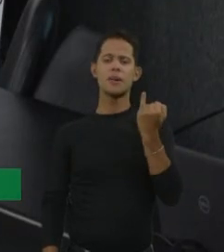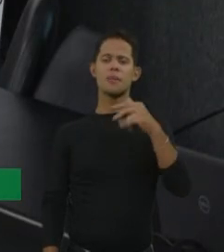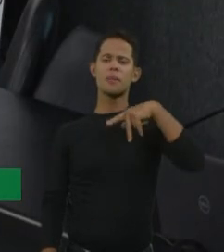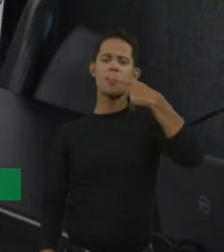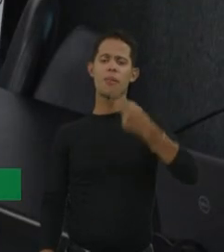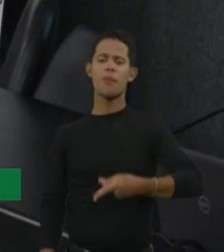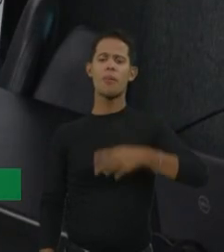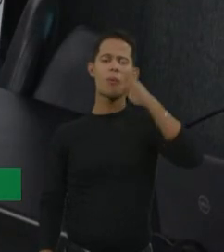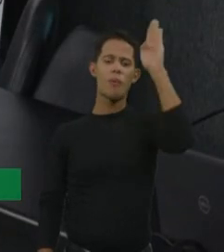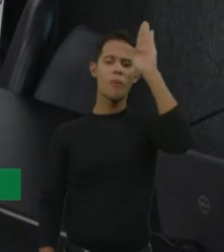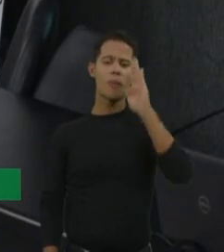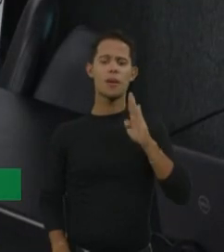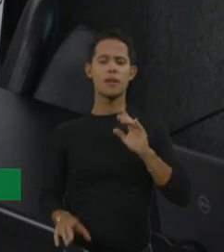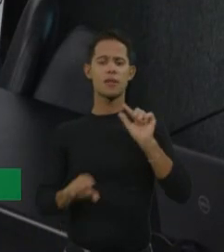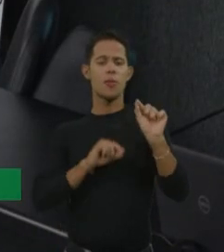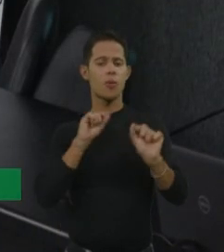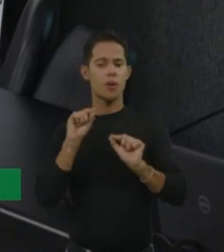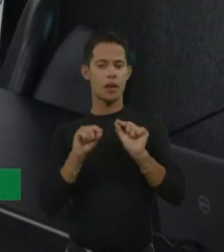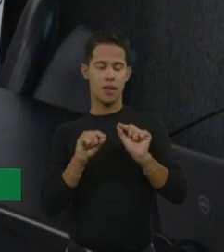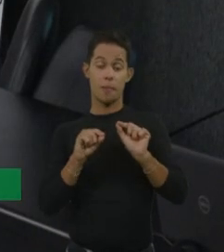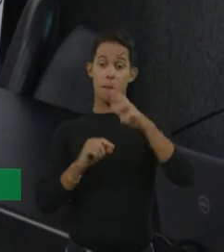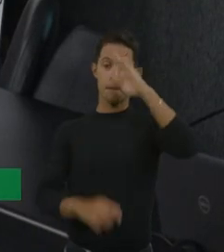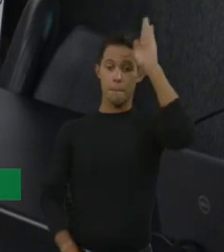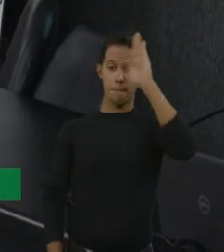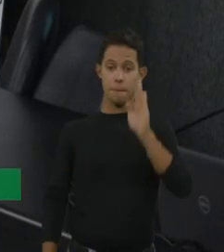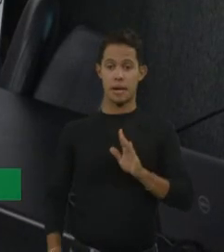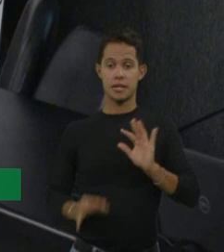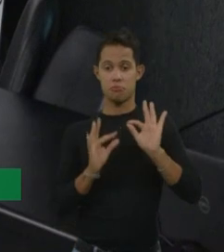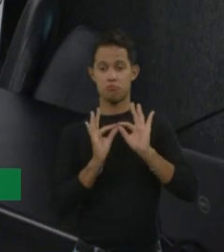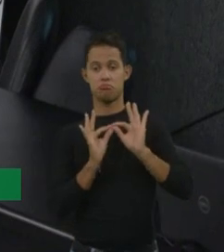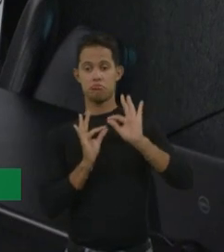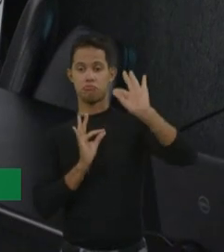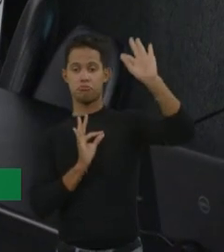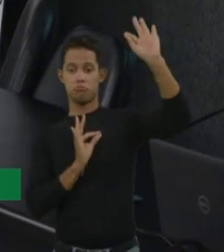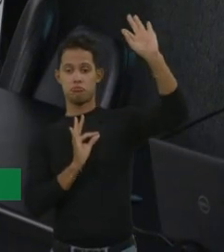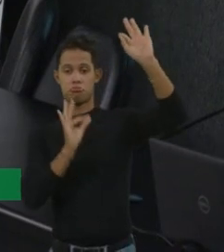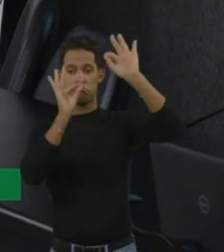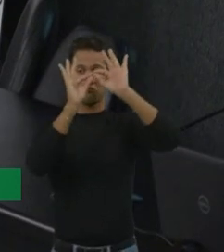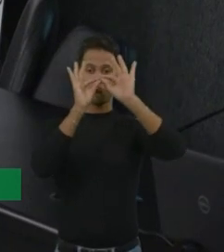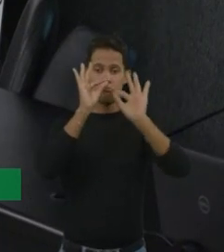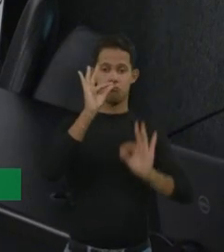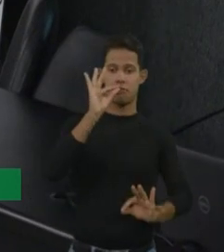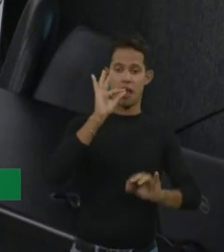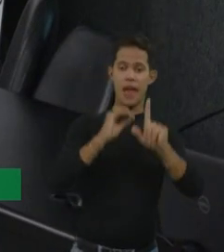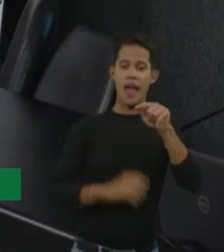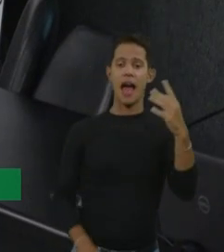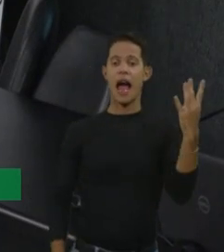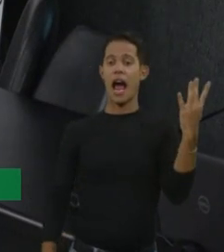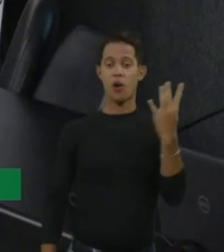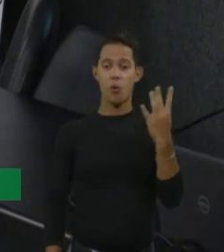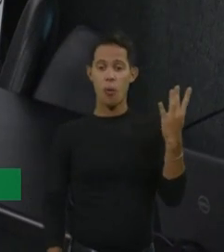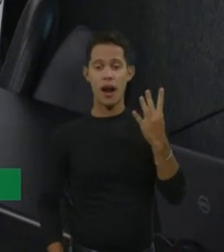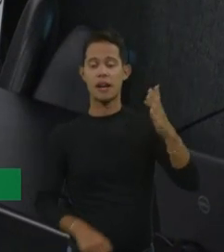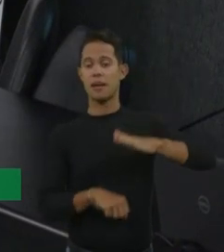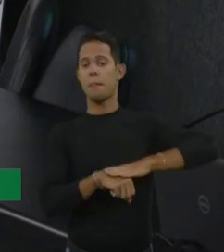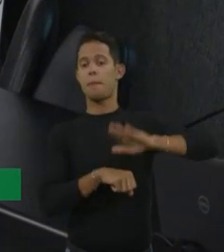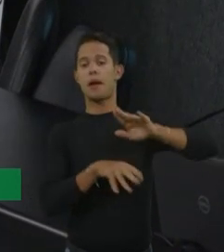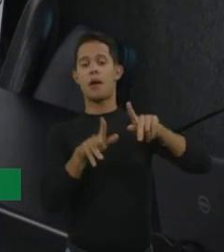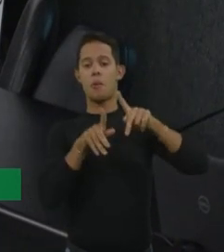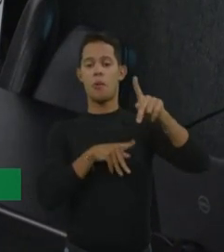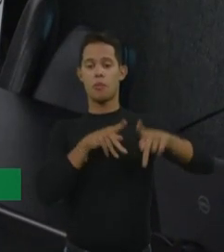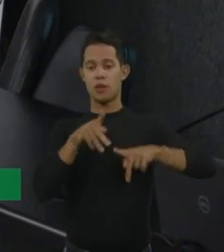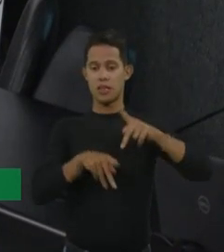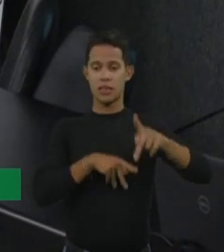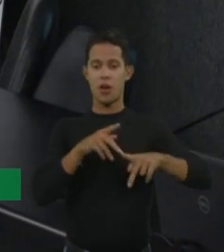O Brasil, por ser um país de extensão continental, gente tem a quarta maior população de pessoas com hemofilia. A quarta população